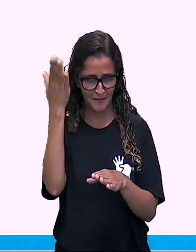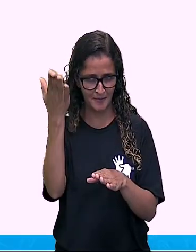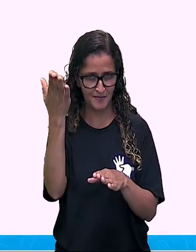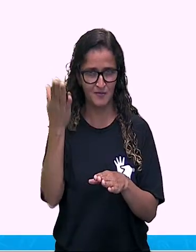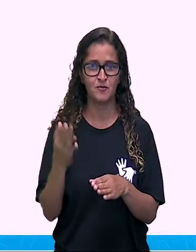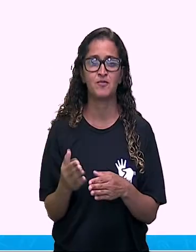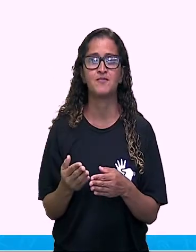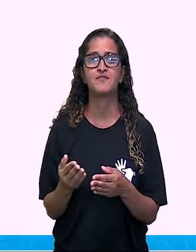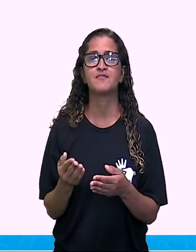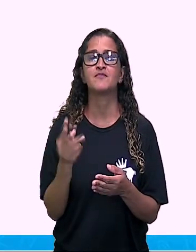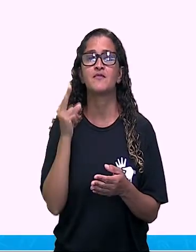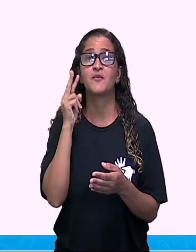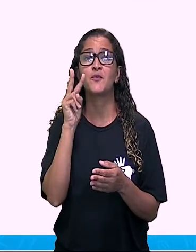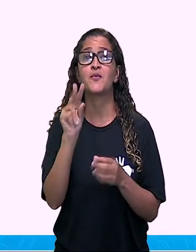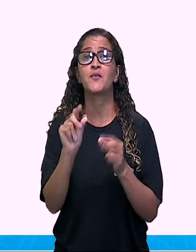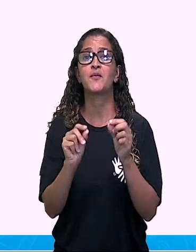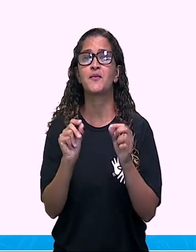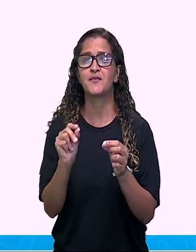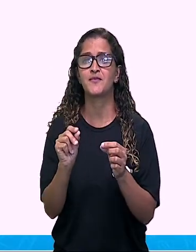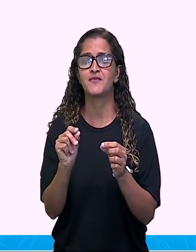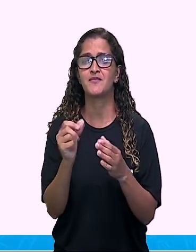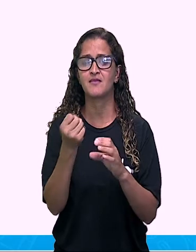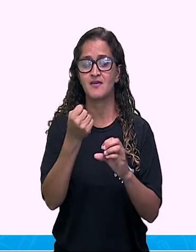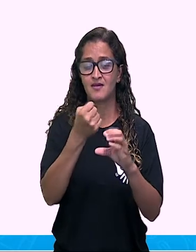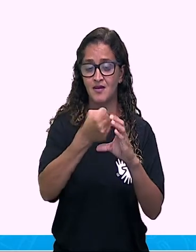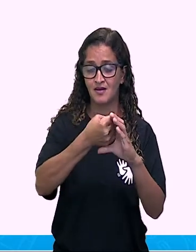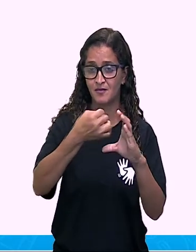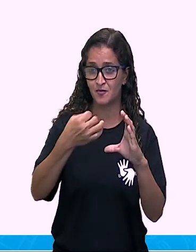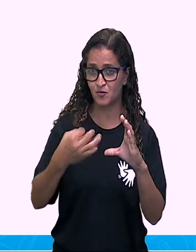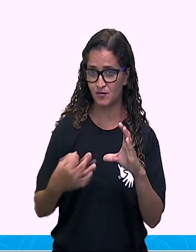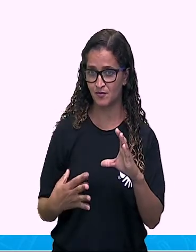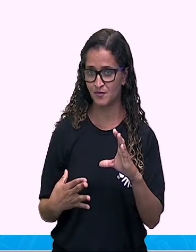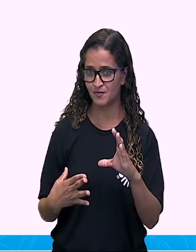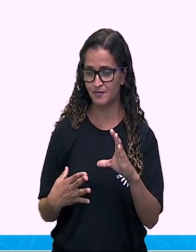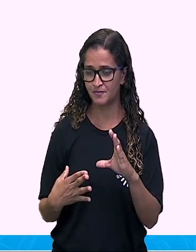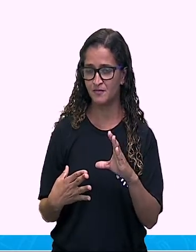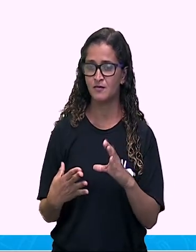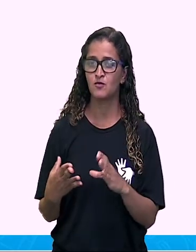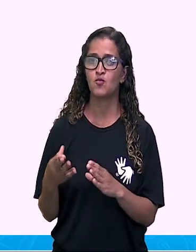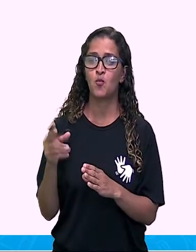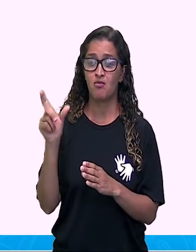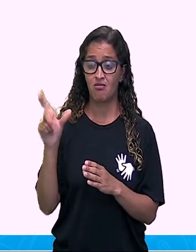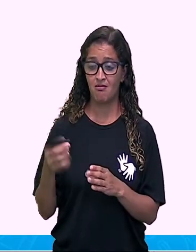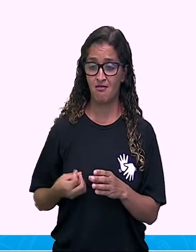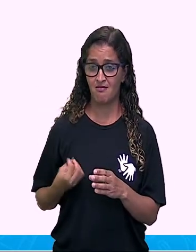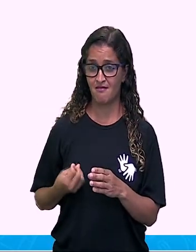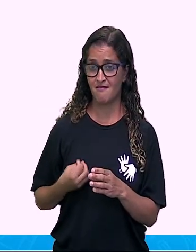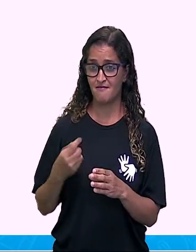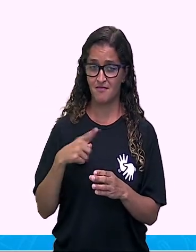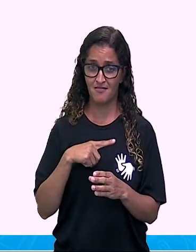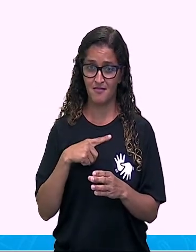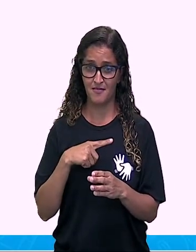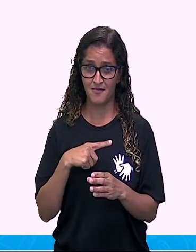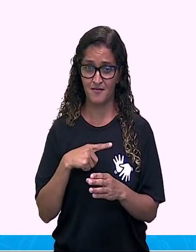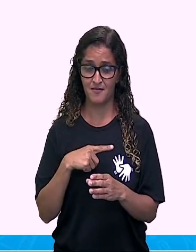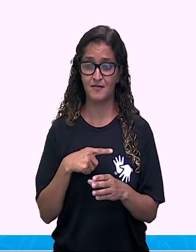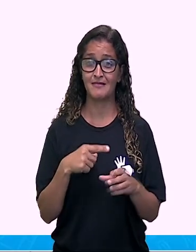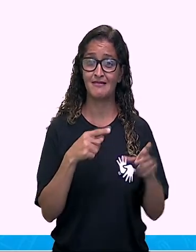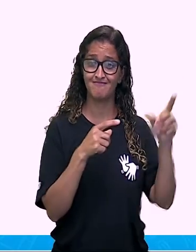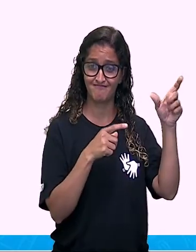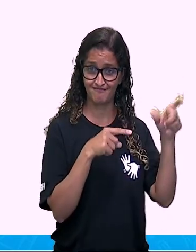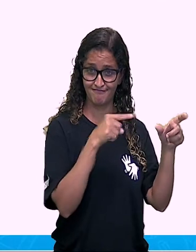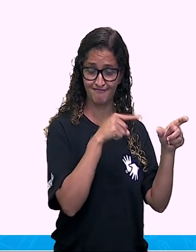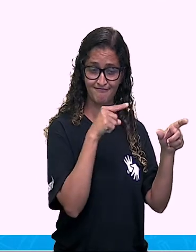Nós temos aqui, ó, característica de seres vivos e característica de seres não